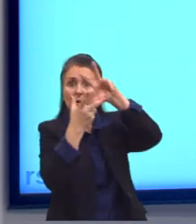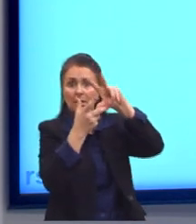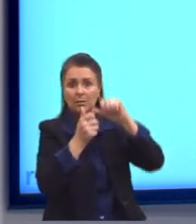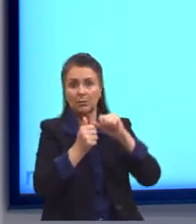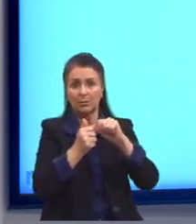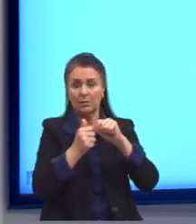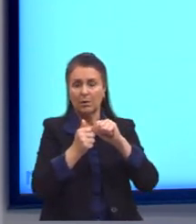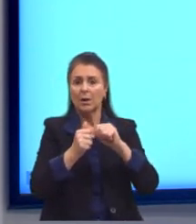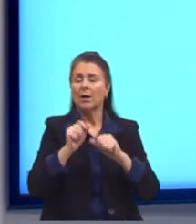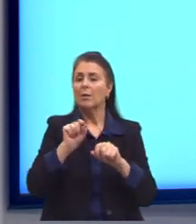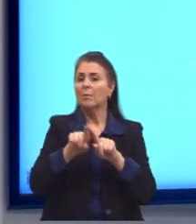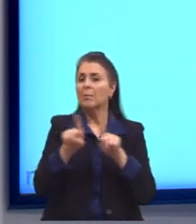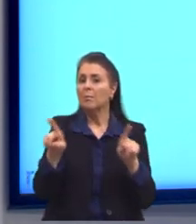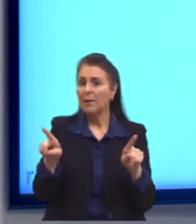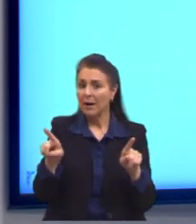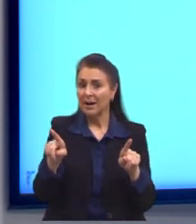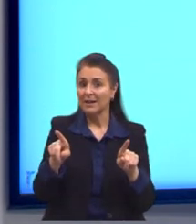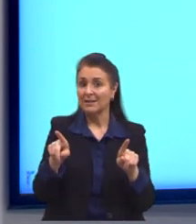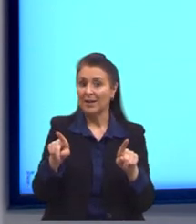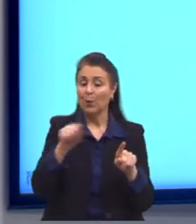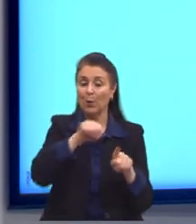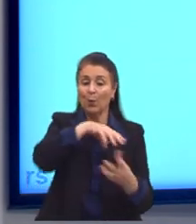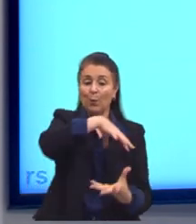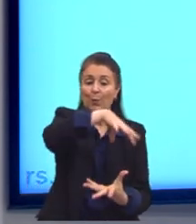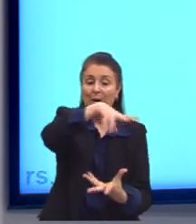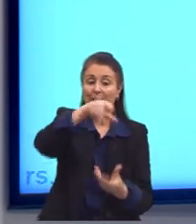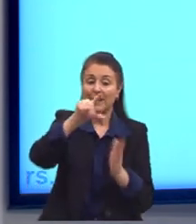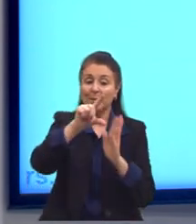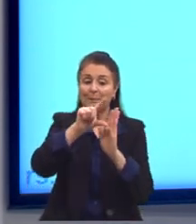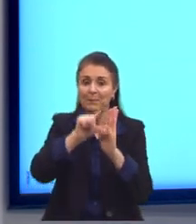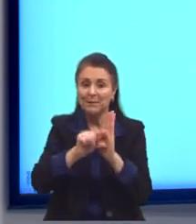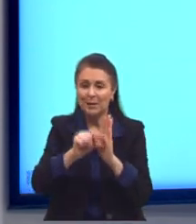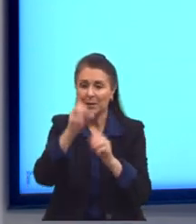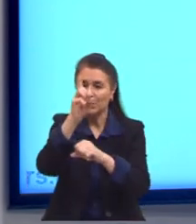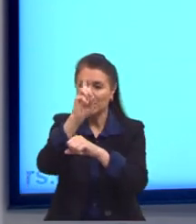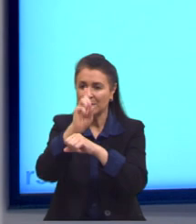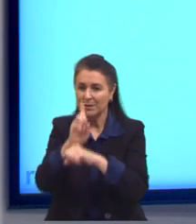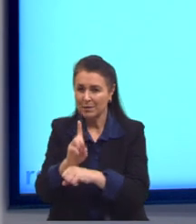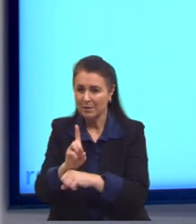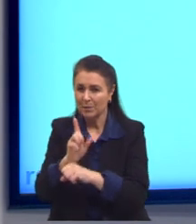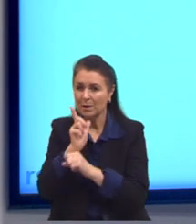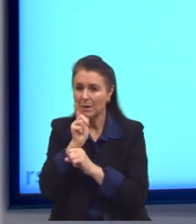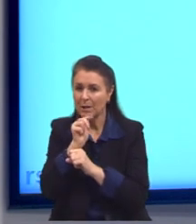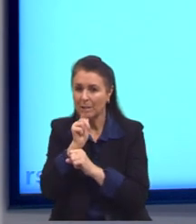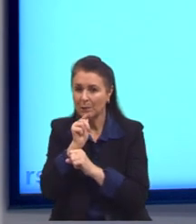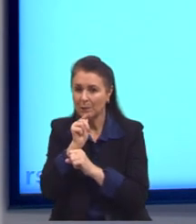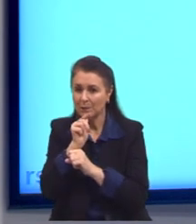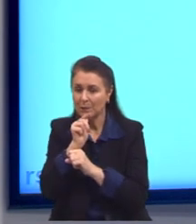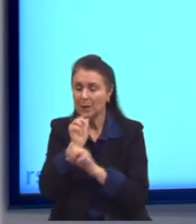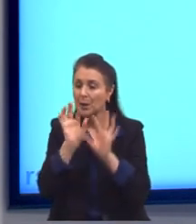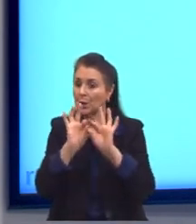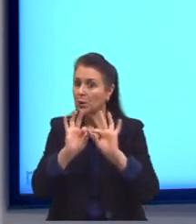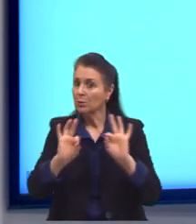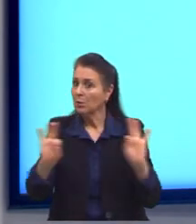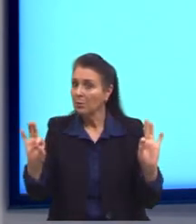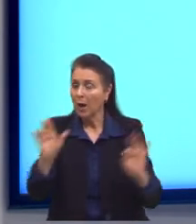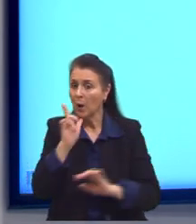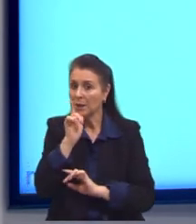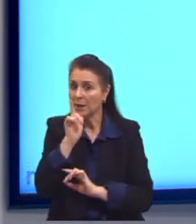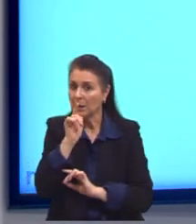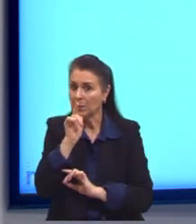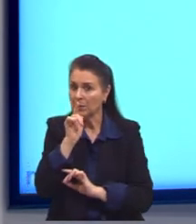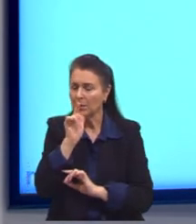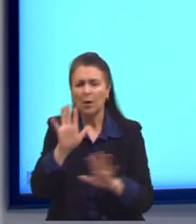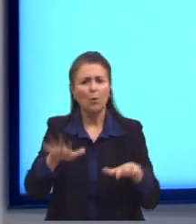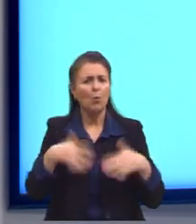Mas ele fala aqui que esse planeta é menos denso que a água quando no normal estado. Qual é o